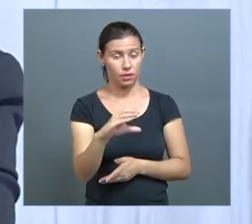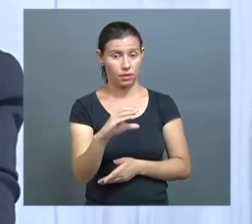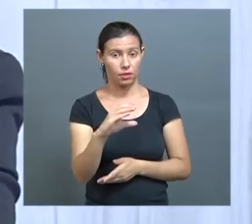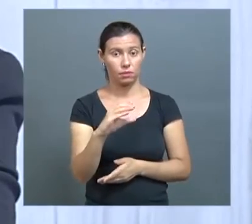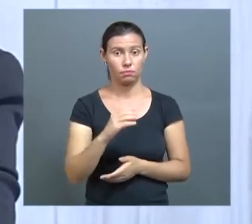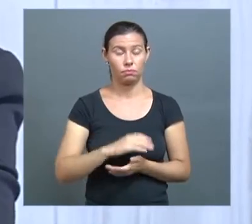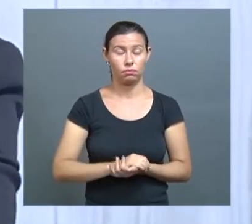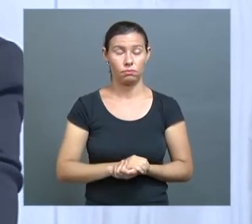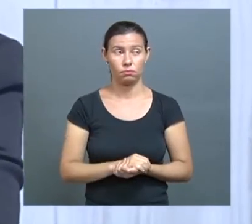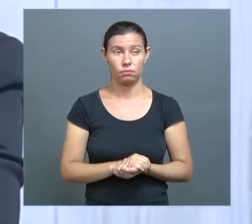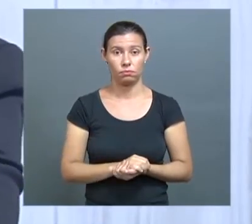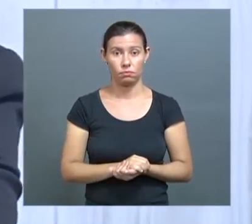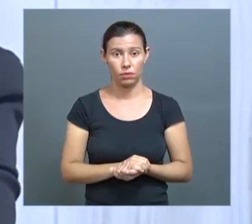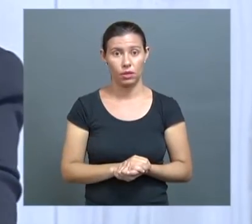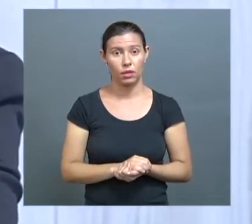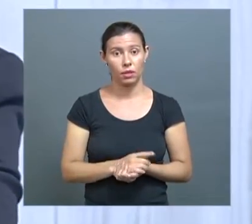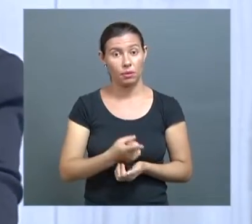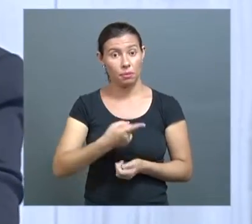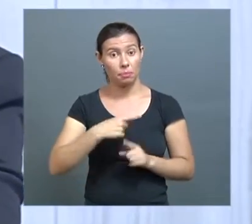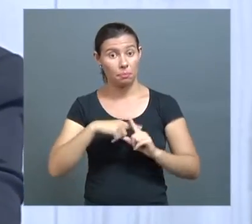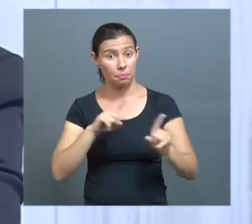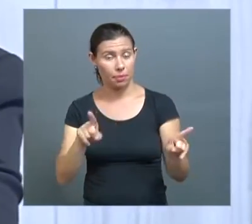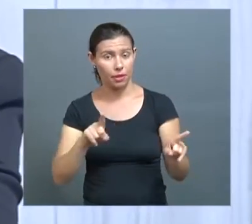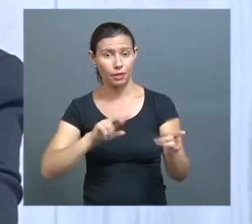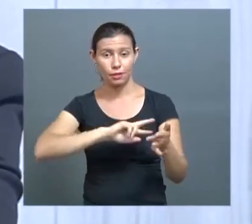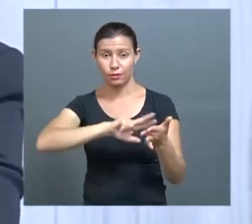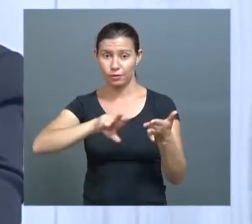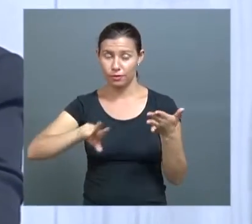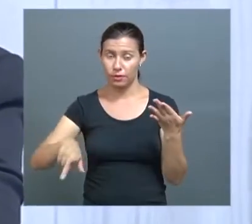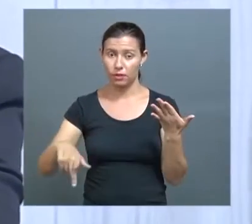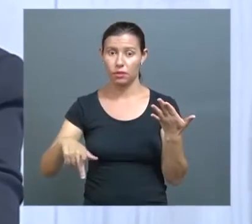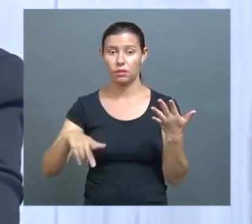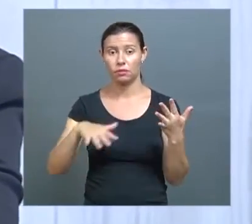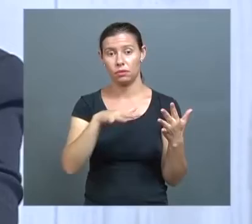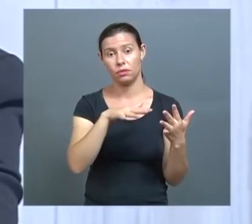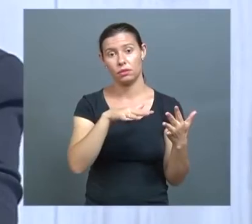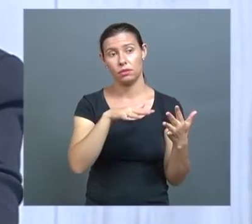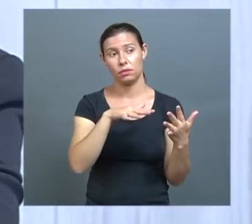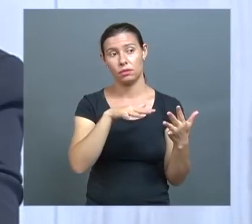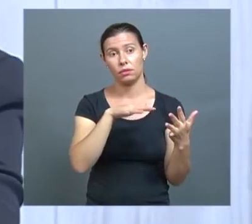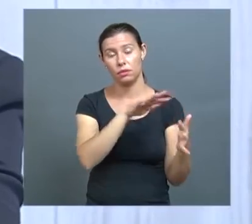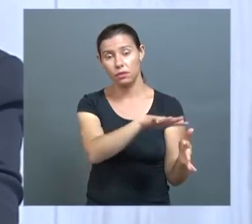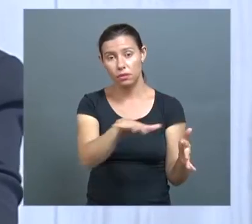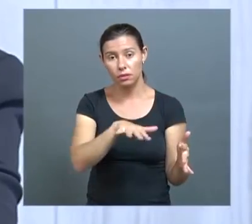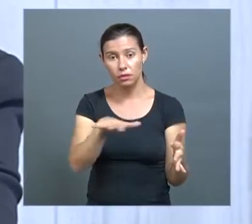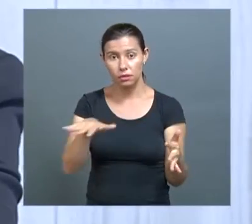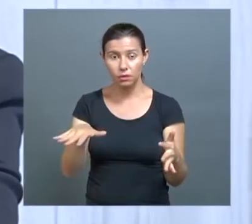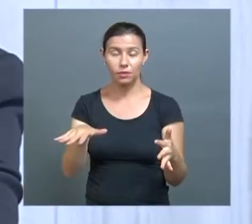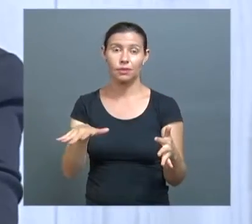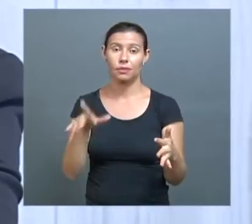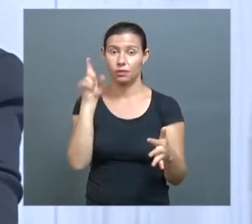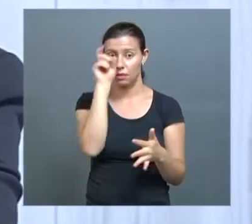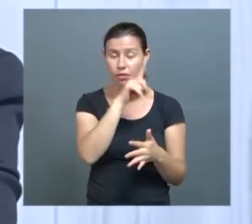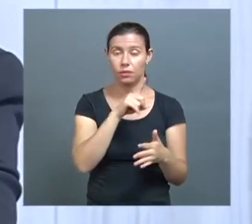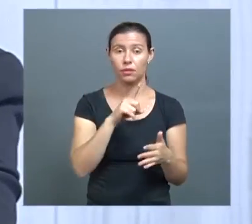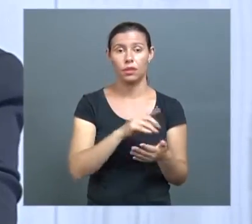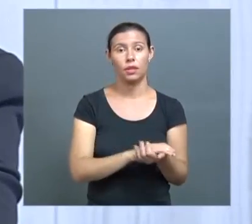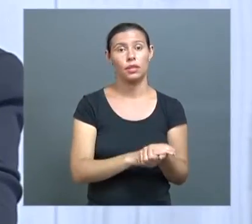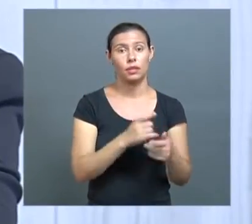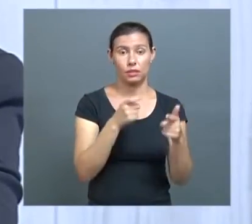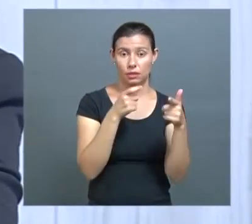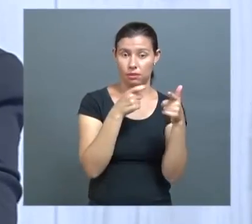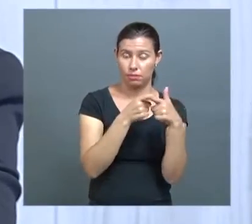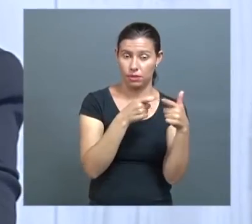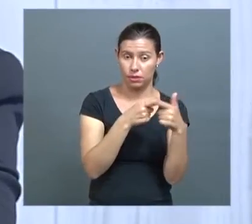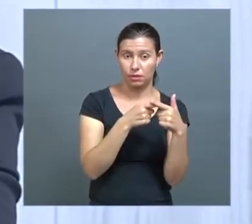odontológico, mas isso afeta todas as áreas nas quais há necessidade de plantão hospitalar. Na área da medicina,